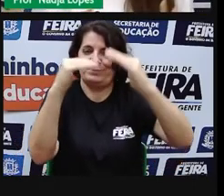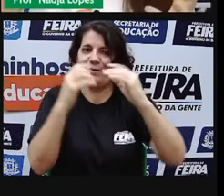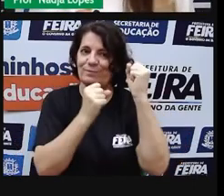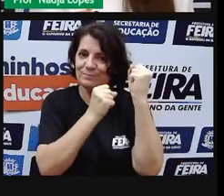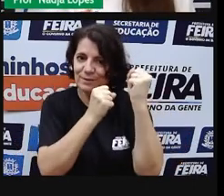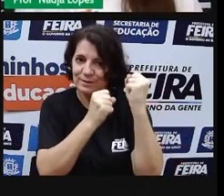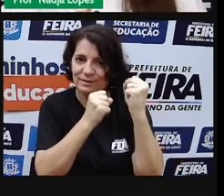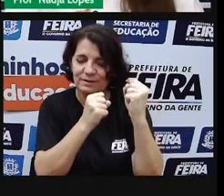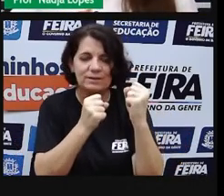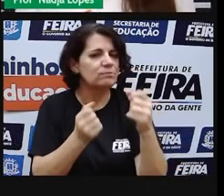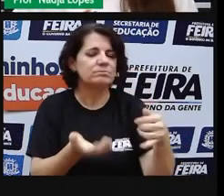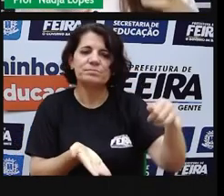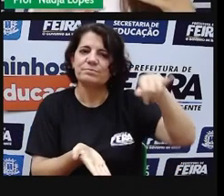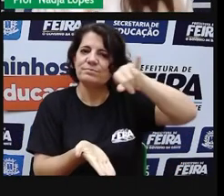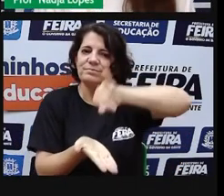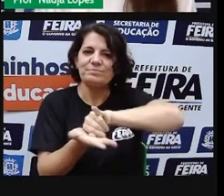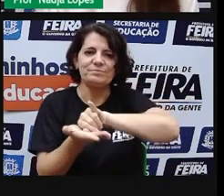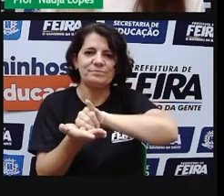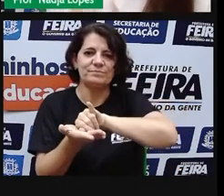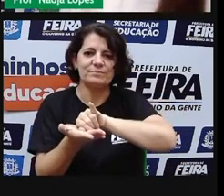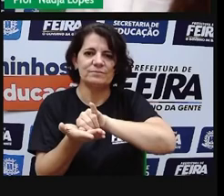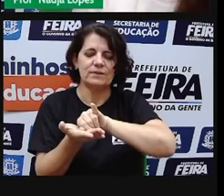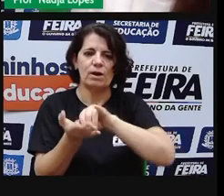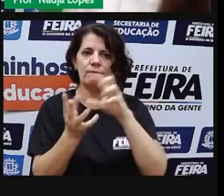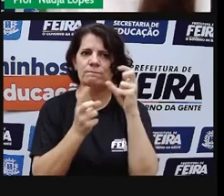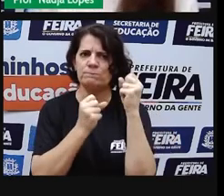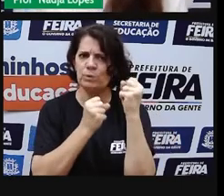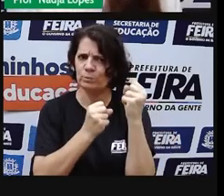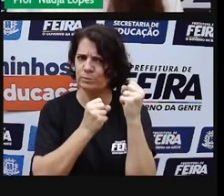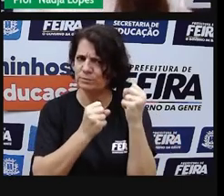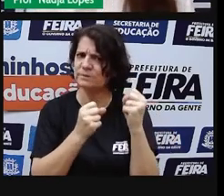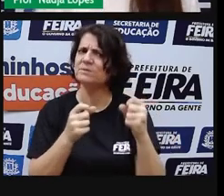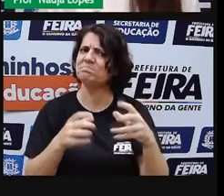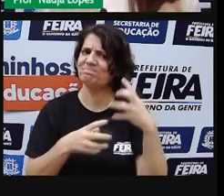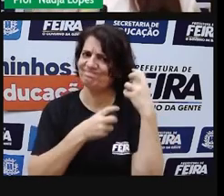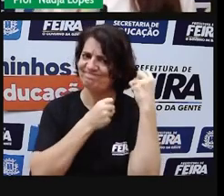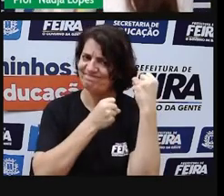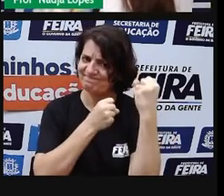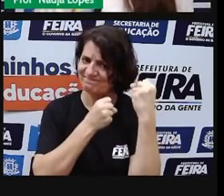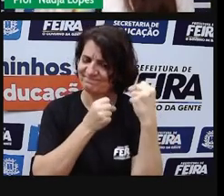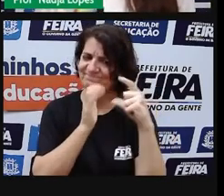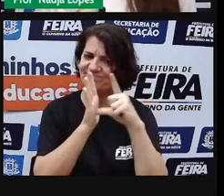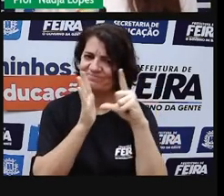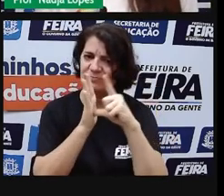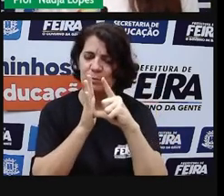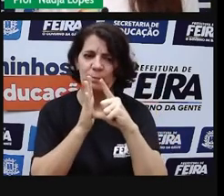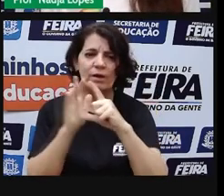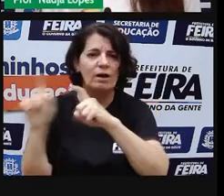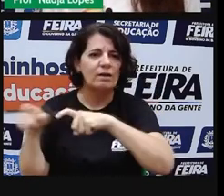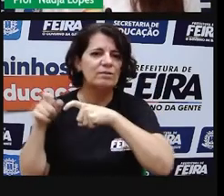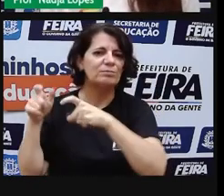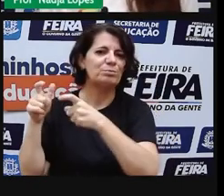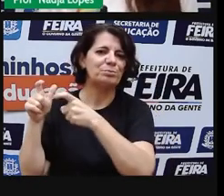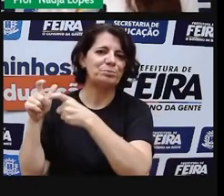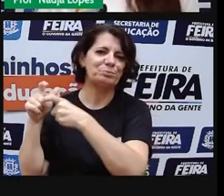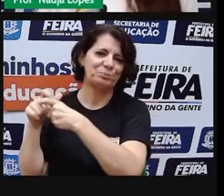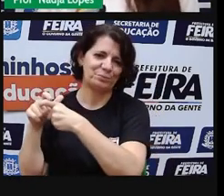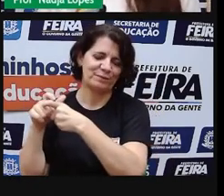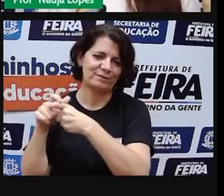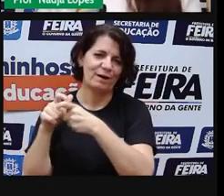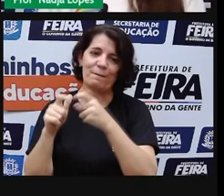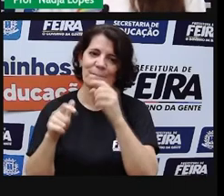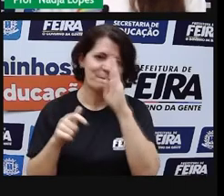concentração no comércio, o comércio ganhou grande força e a agricultura perdeu um pouco de espaço. Então,